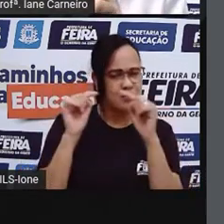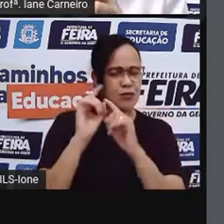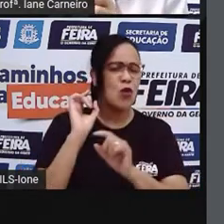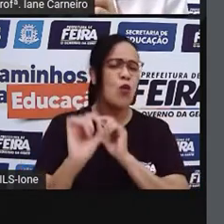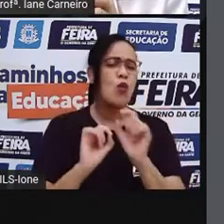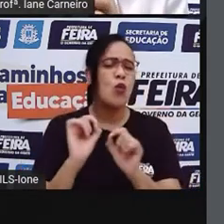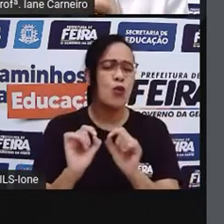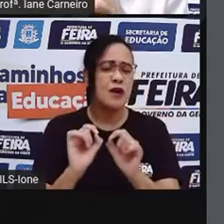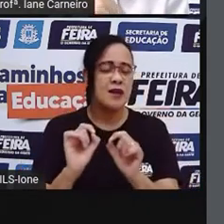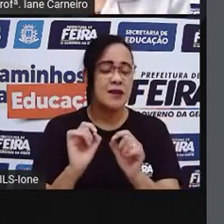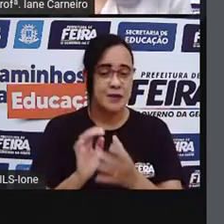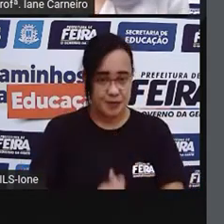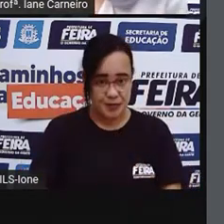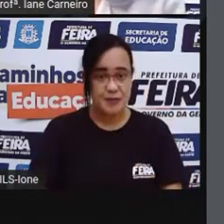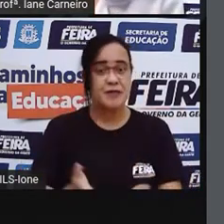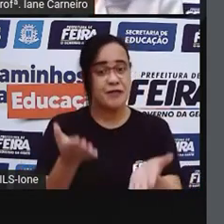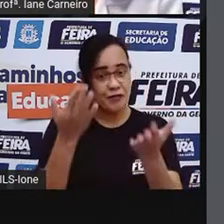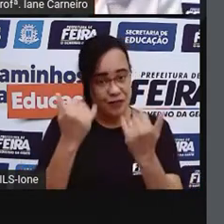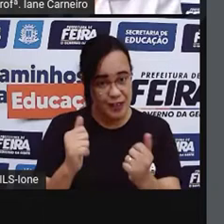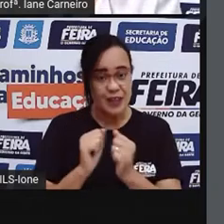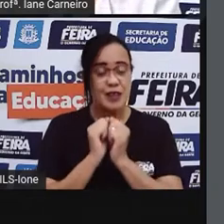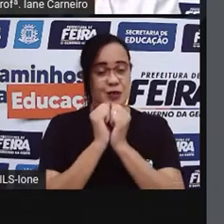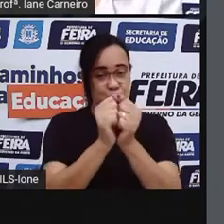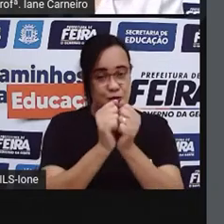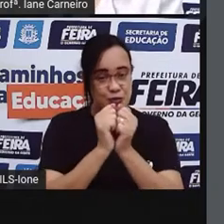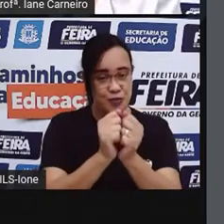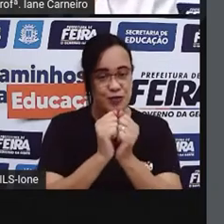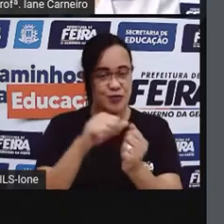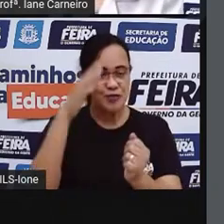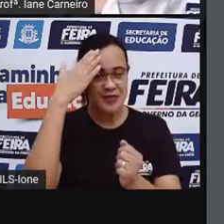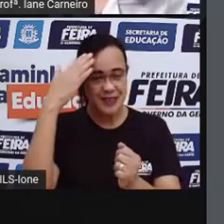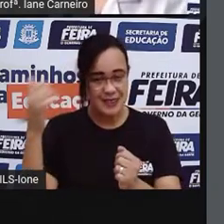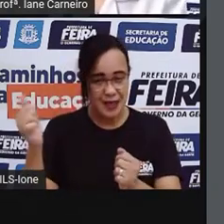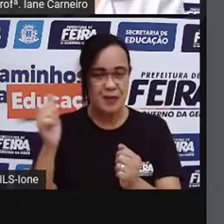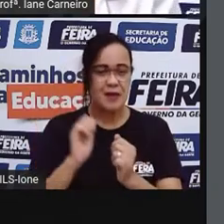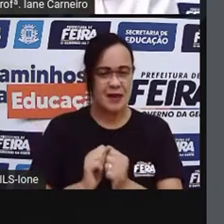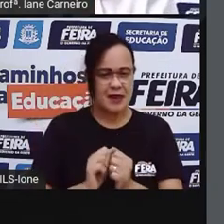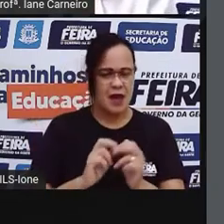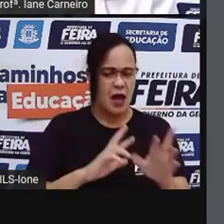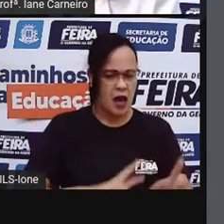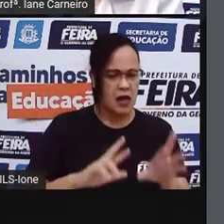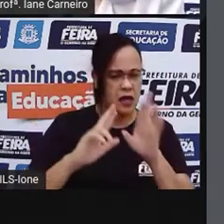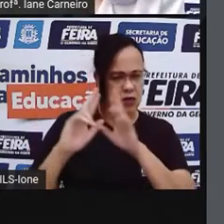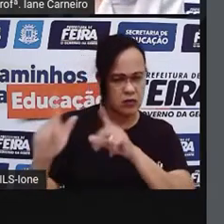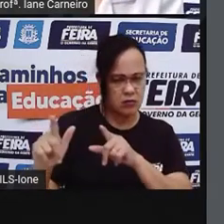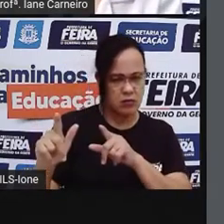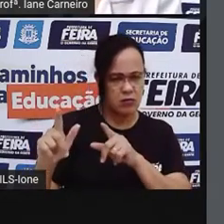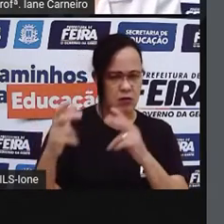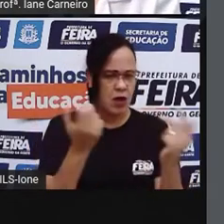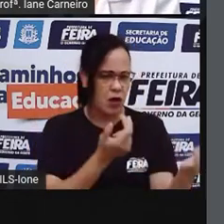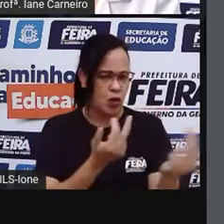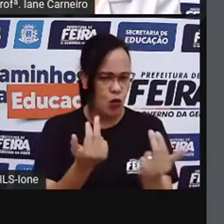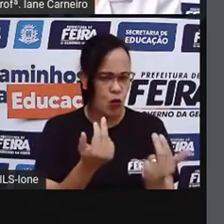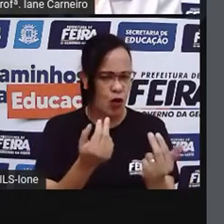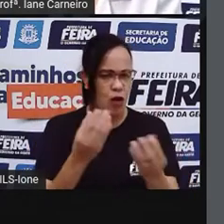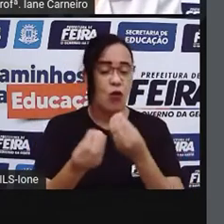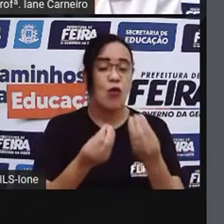Vamos lá tentar descobrir juntos o que é que são iguais, mas são diferentes. Vamos lá.